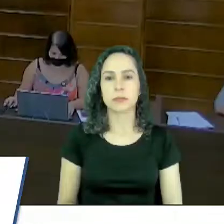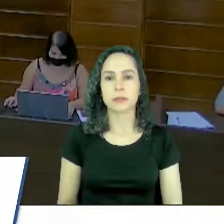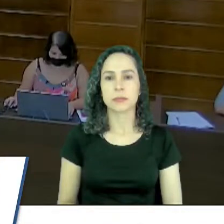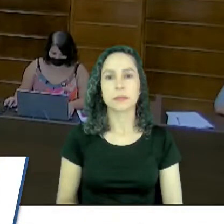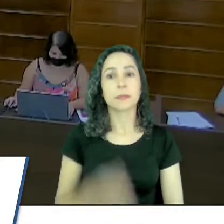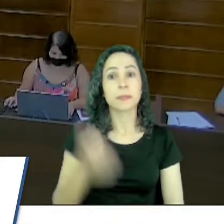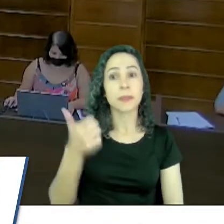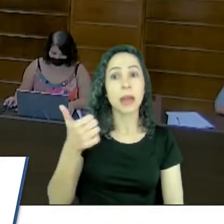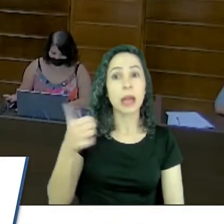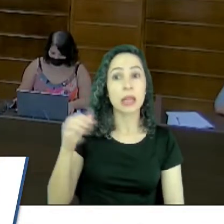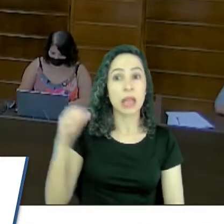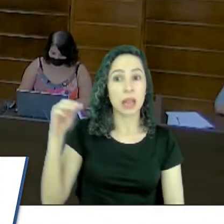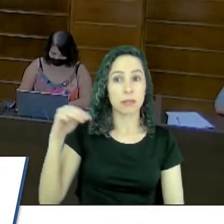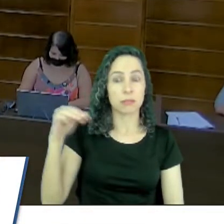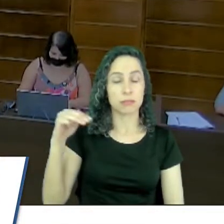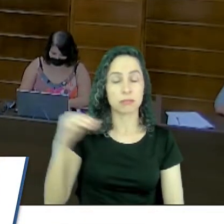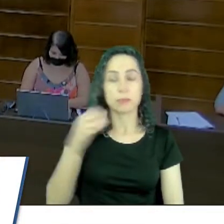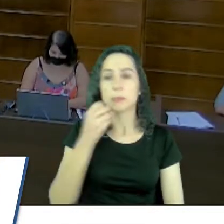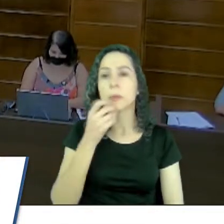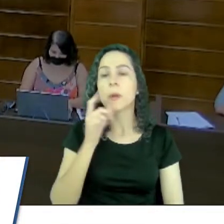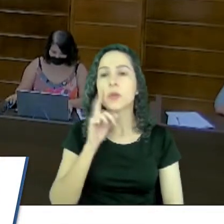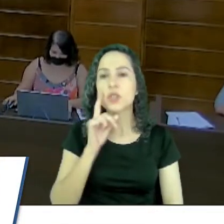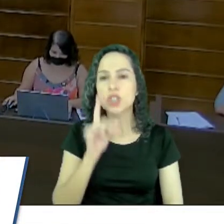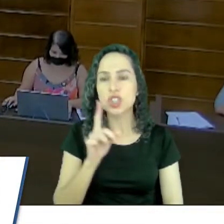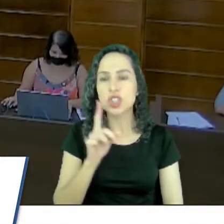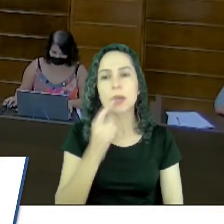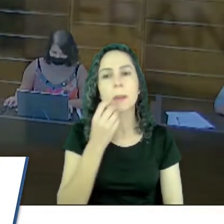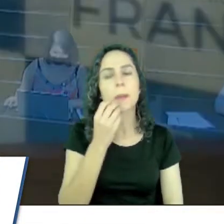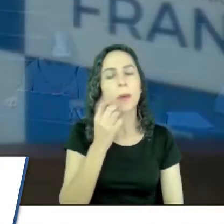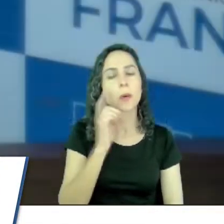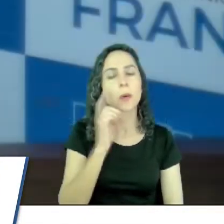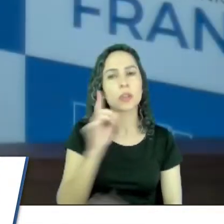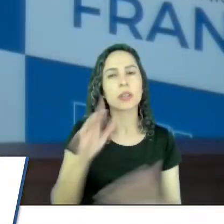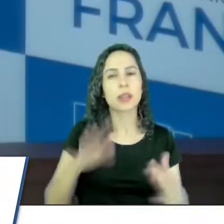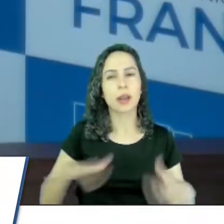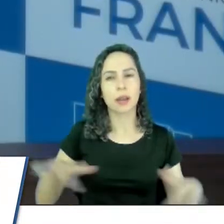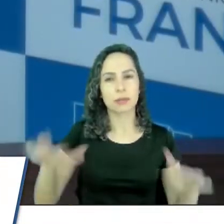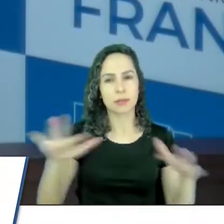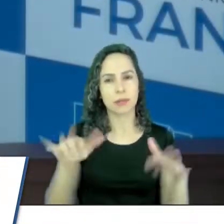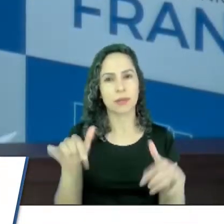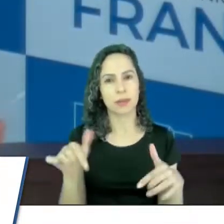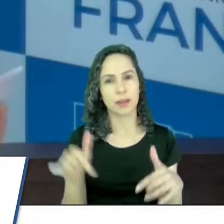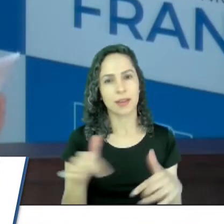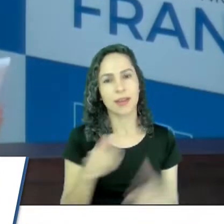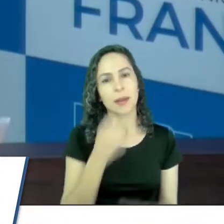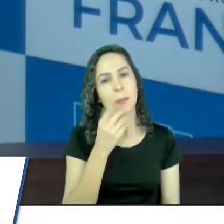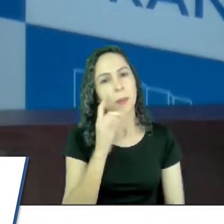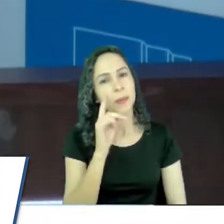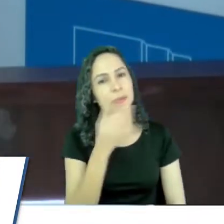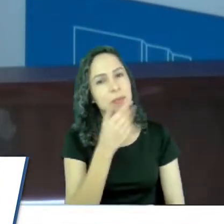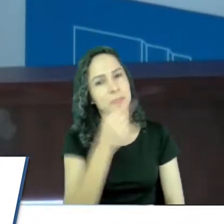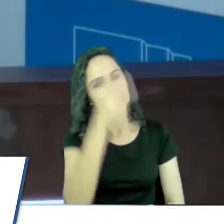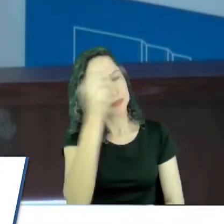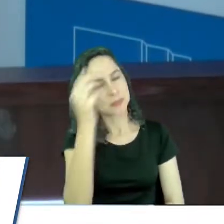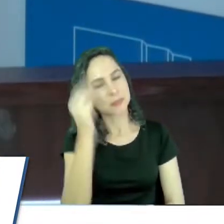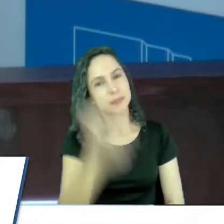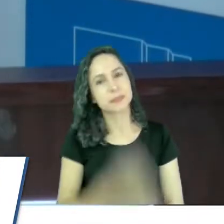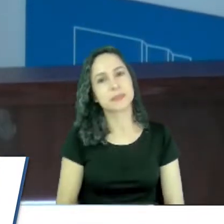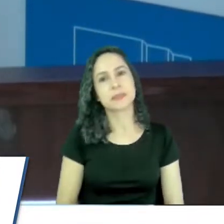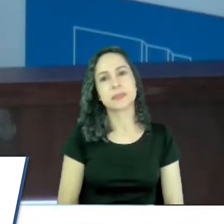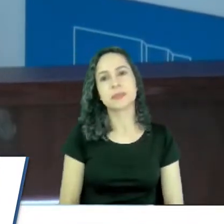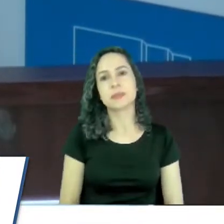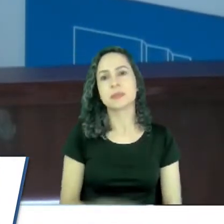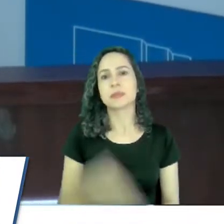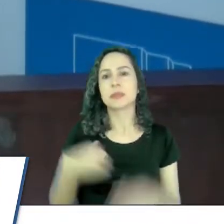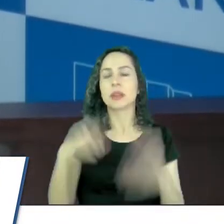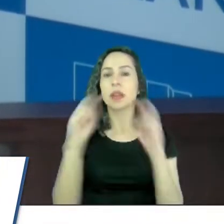Bom dia, bom dia a todos que estão aqui. Bom dia, prefeito. O tema da minha fala